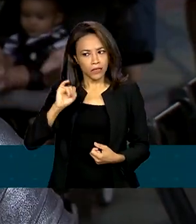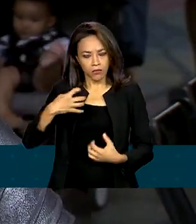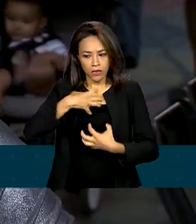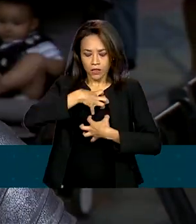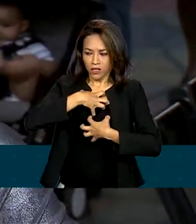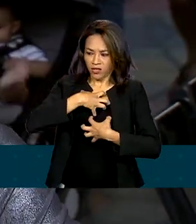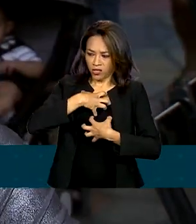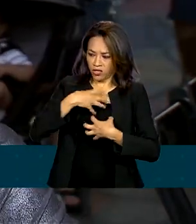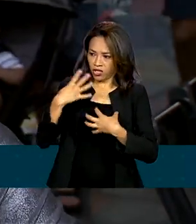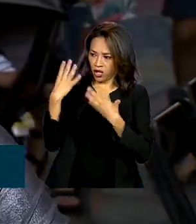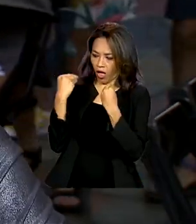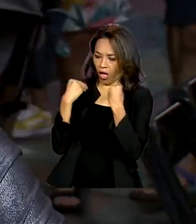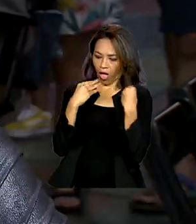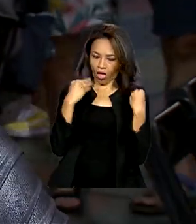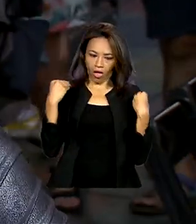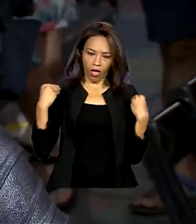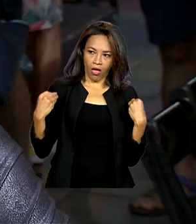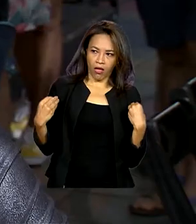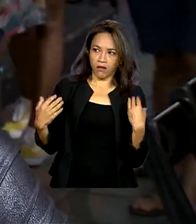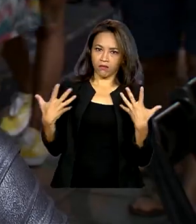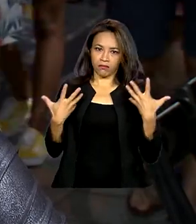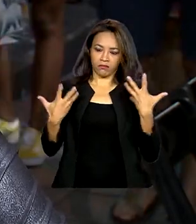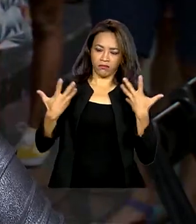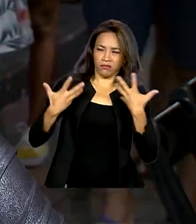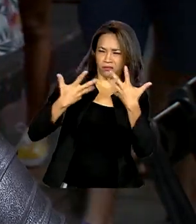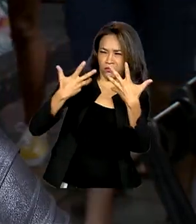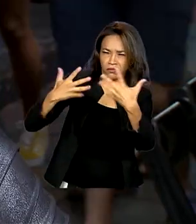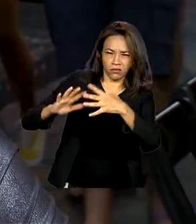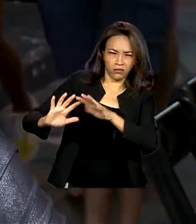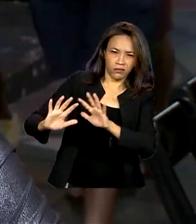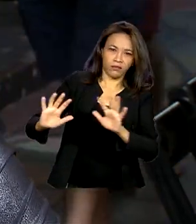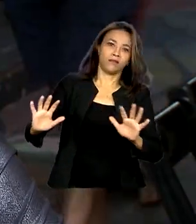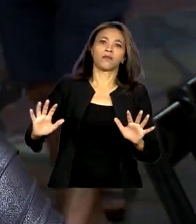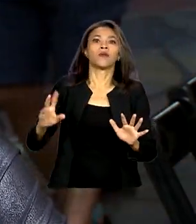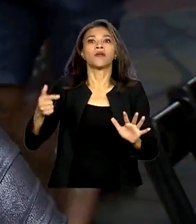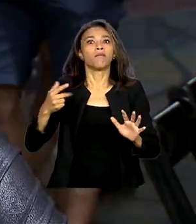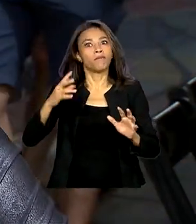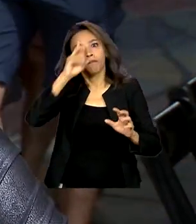assediada ou não me sinta bem em algum ambiente, principalmente em ambiente carnavalesco.